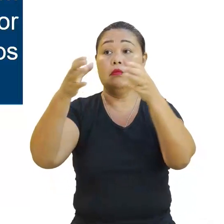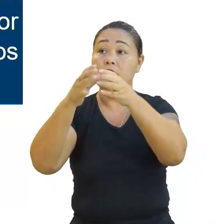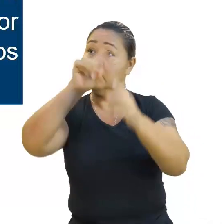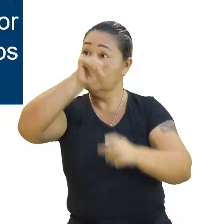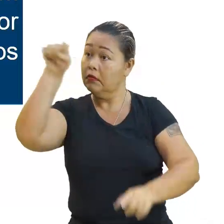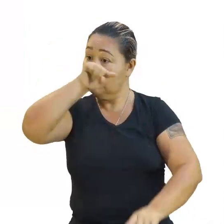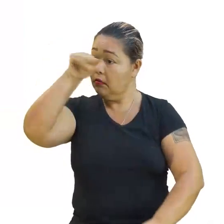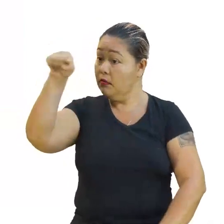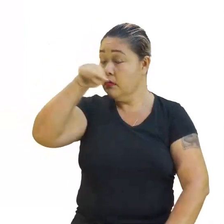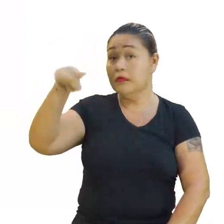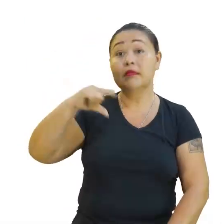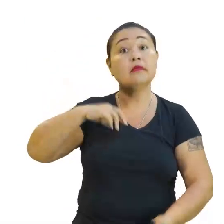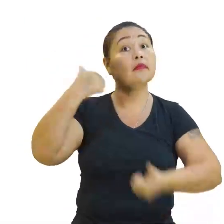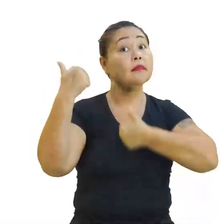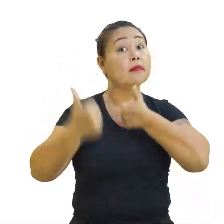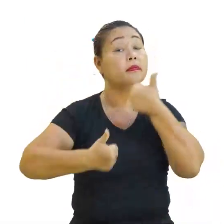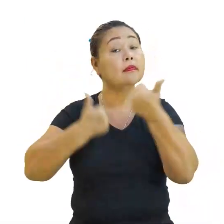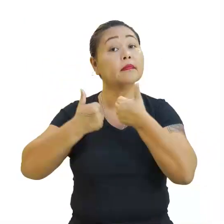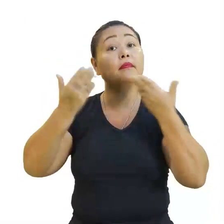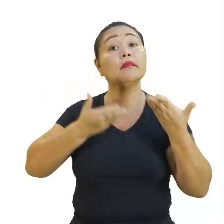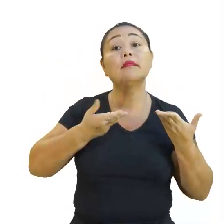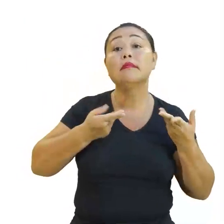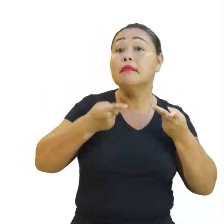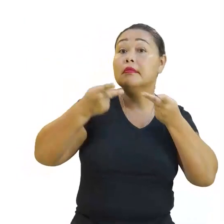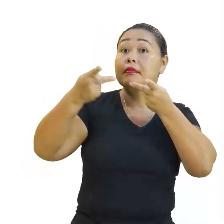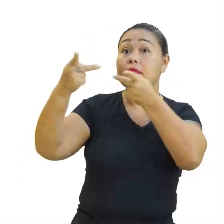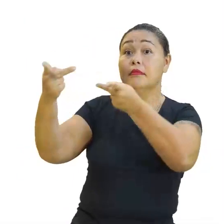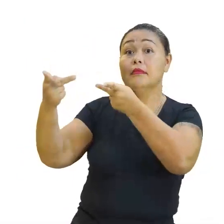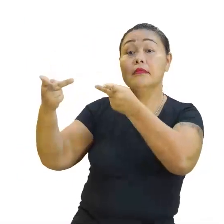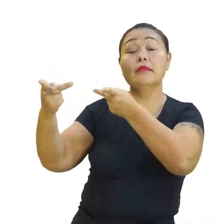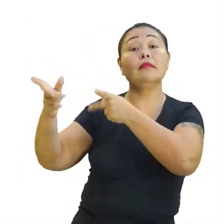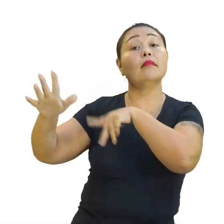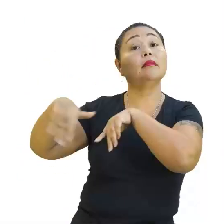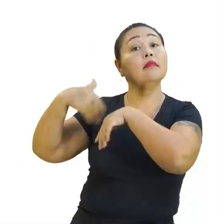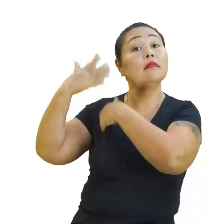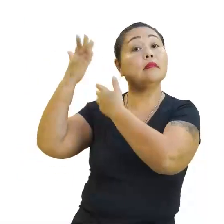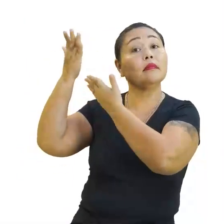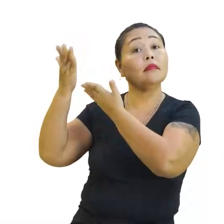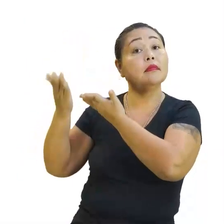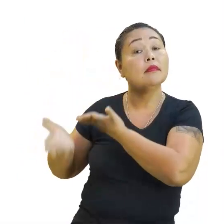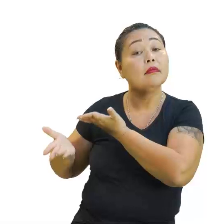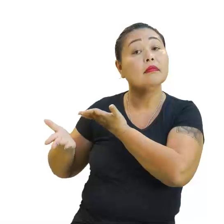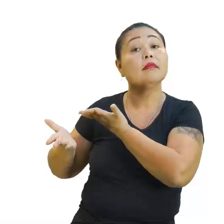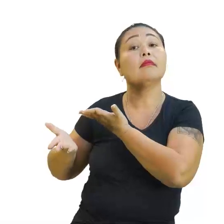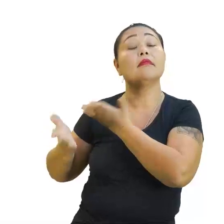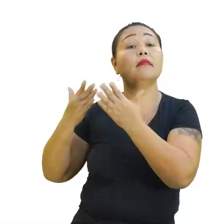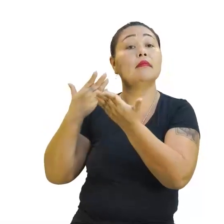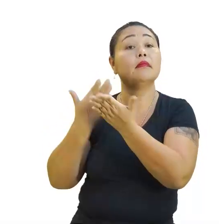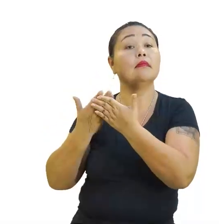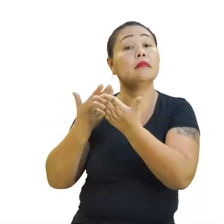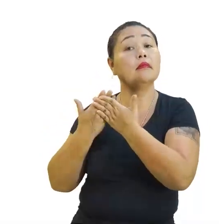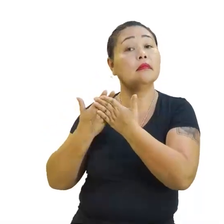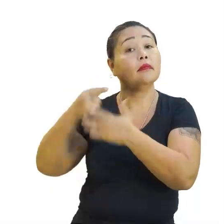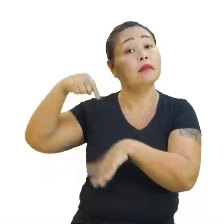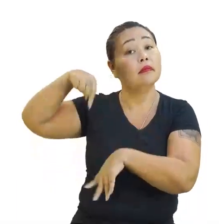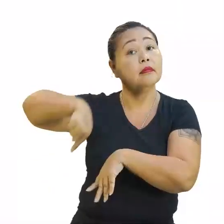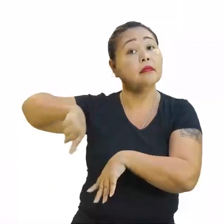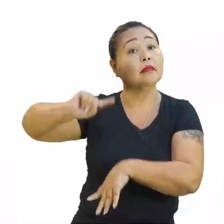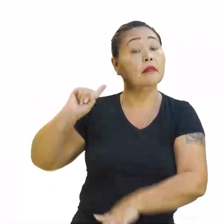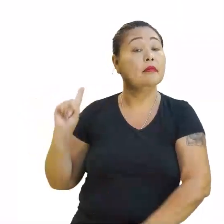Beleza! E a nossa visita de hoje vai para... Olha lá o oferecimento da aula. A aula hoje está